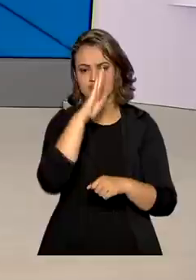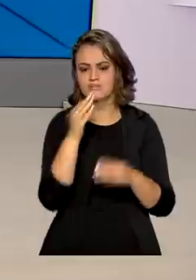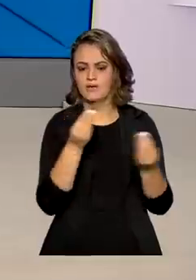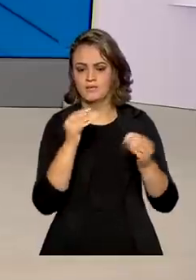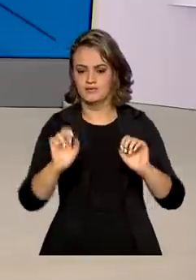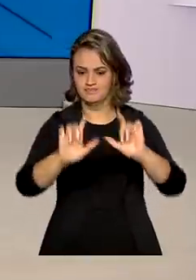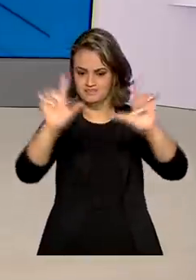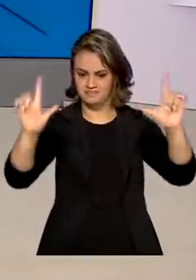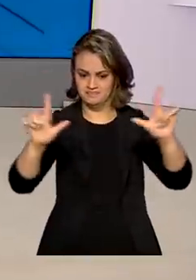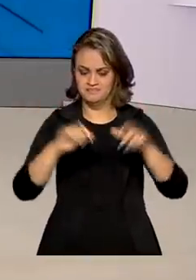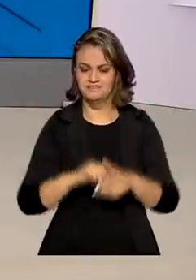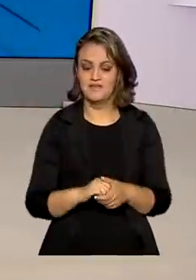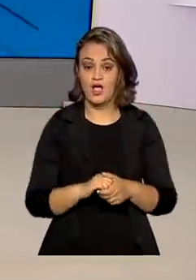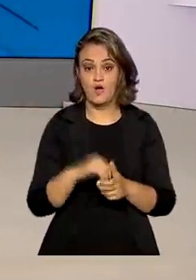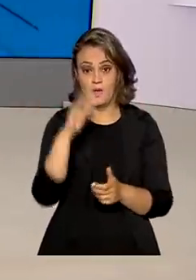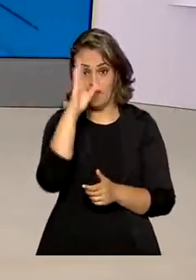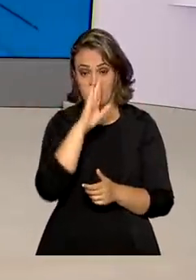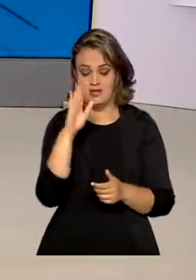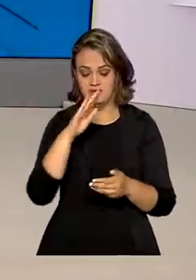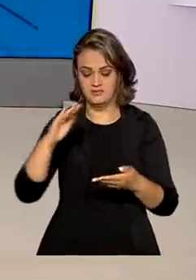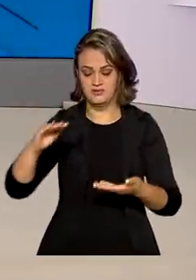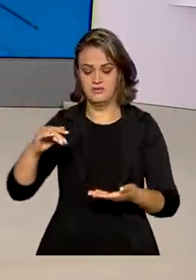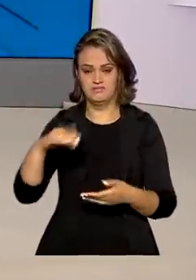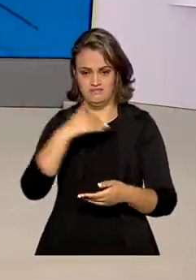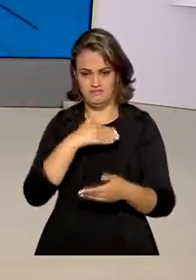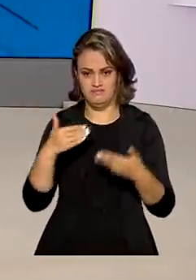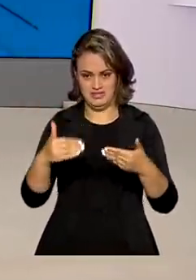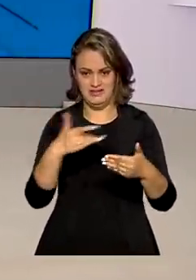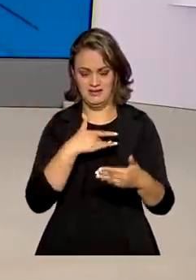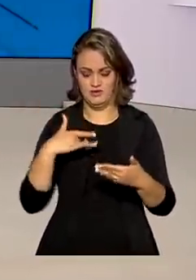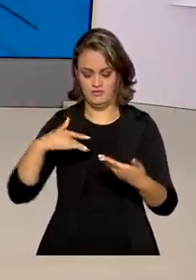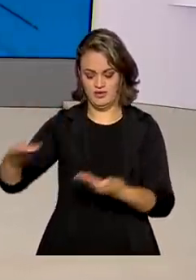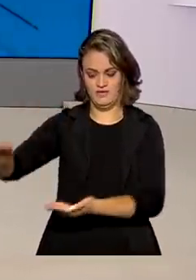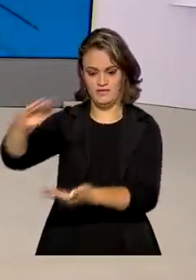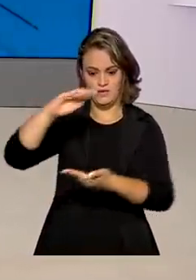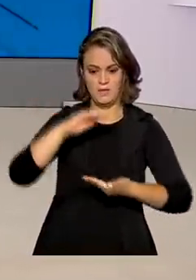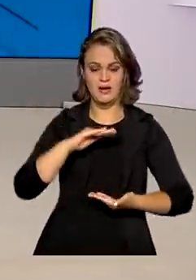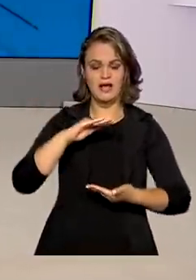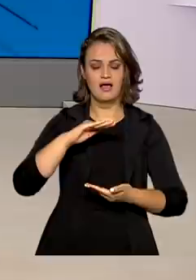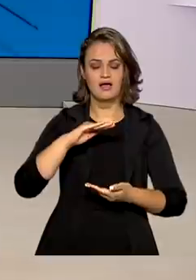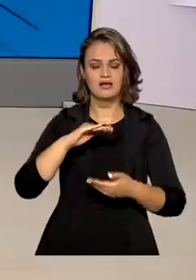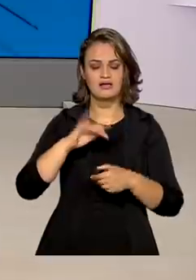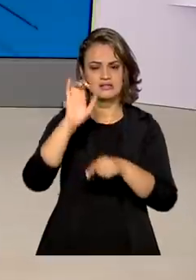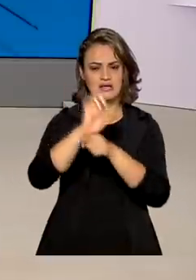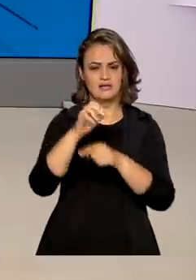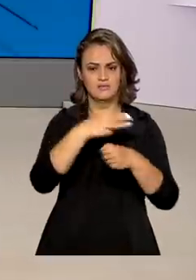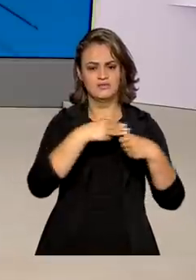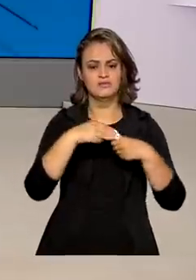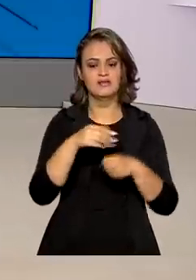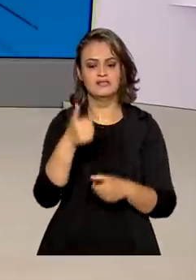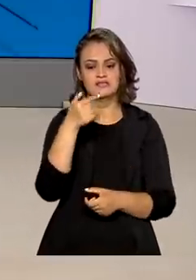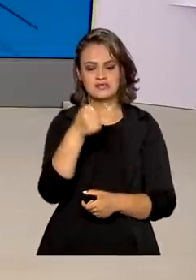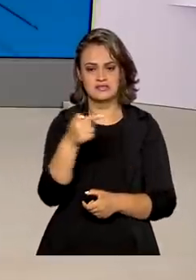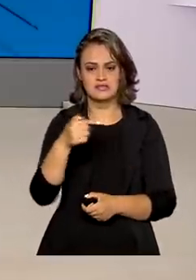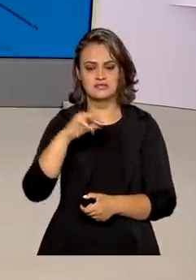telão? Olha, o Brasil já recebeu aí, o Ministério da Saúde já distribuiu a estados e municípios 77